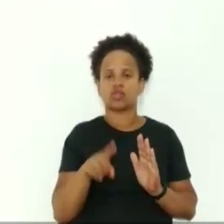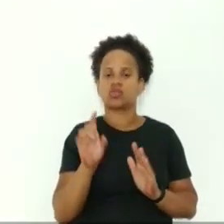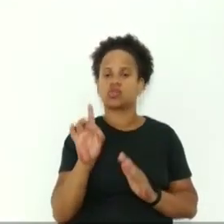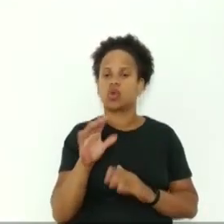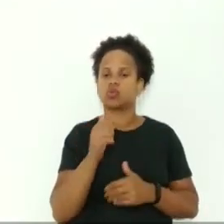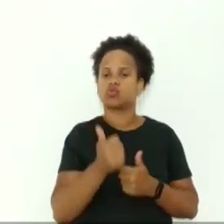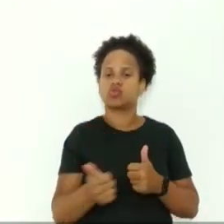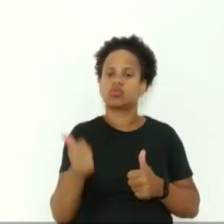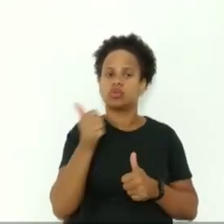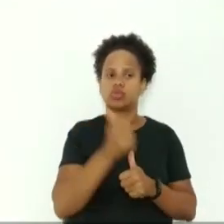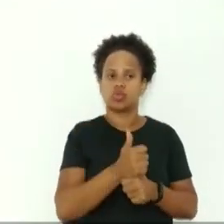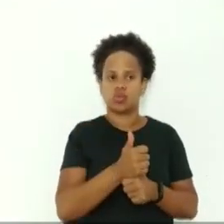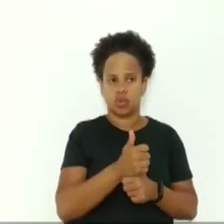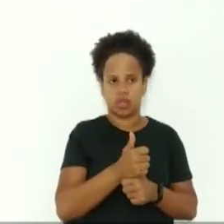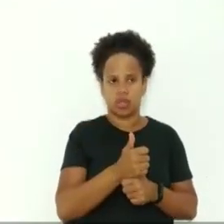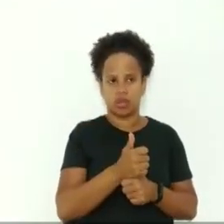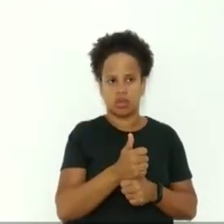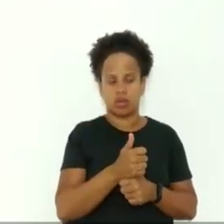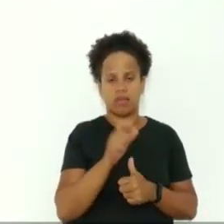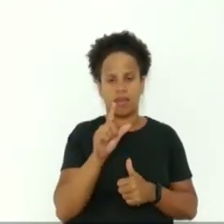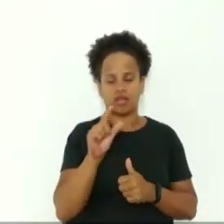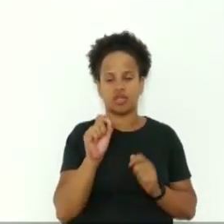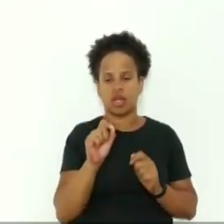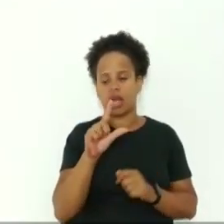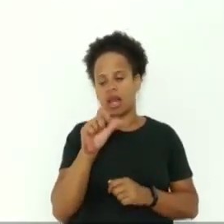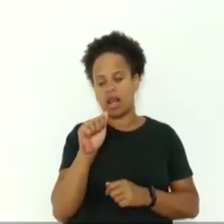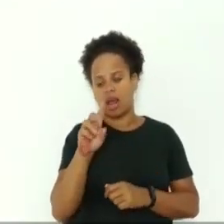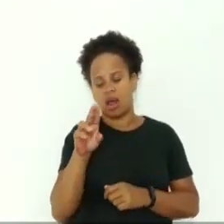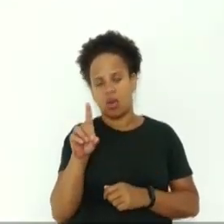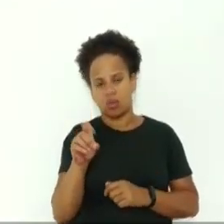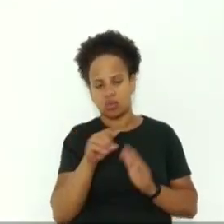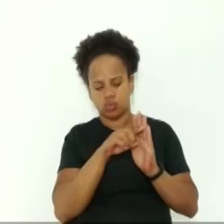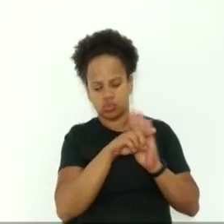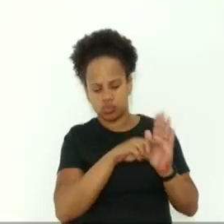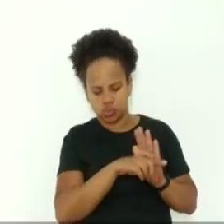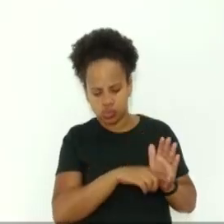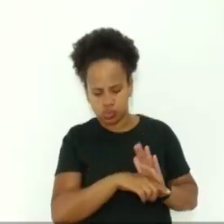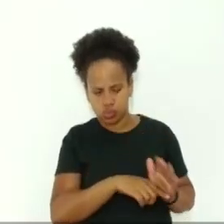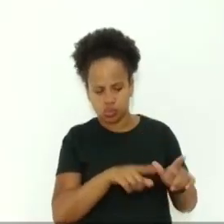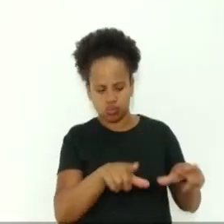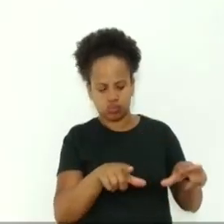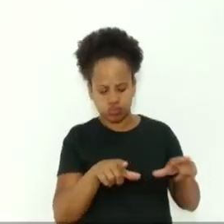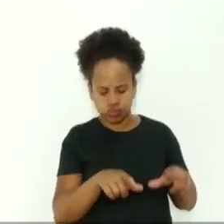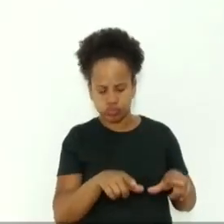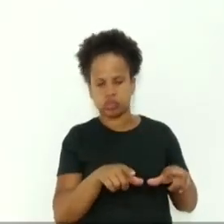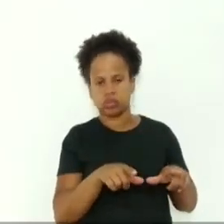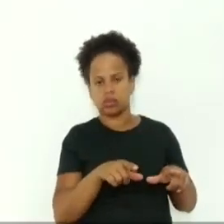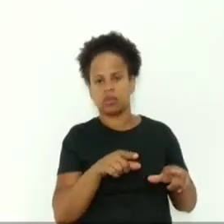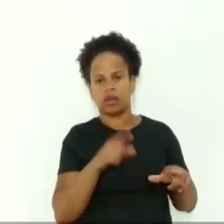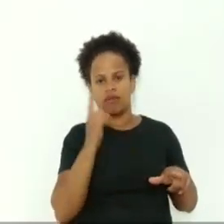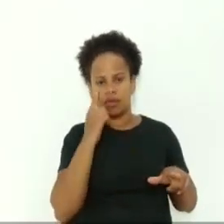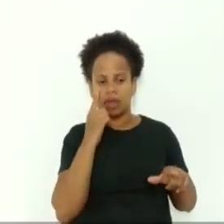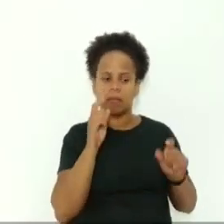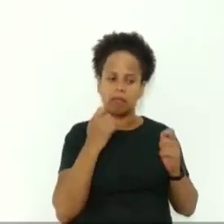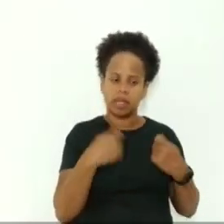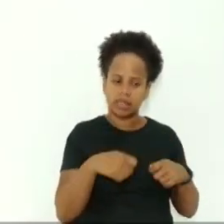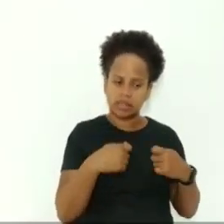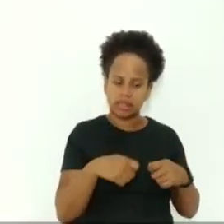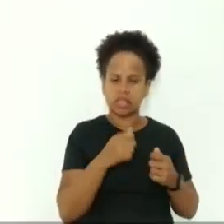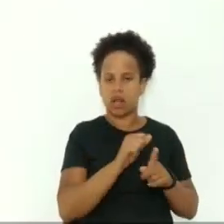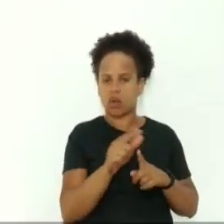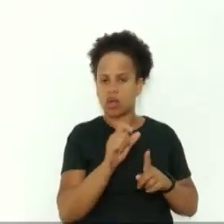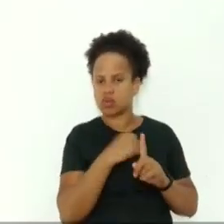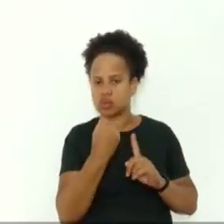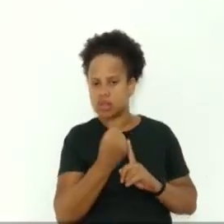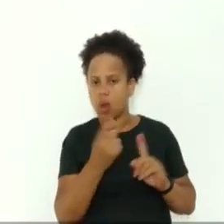que quem fará o laudo, o diagnóstico dessas pessoas que precisarão do aluguel social serão os profissionais que